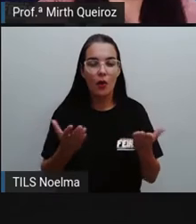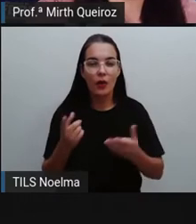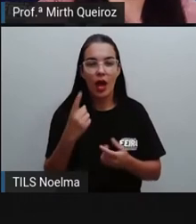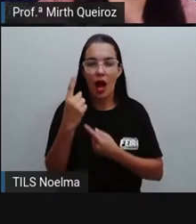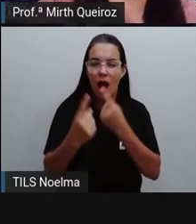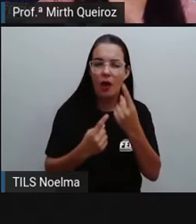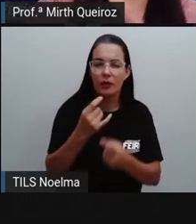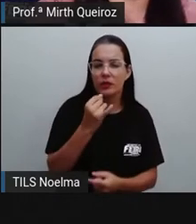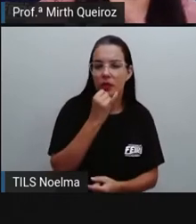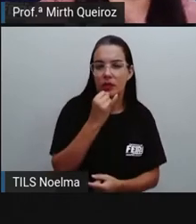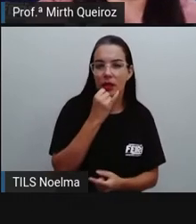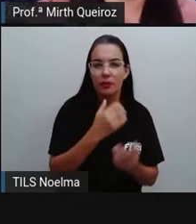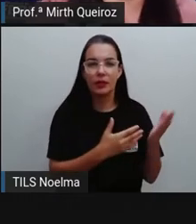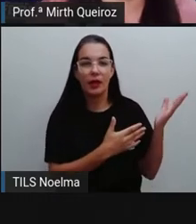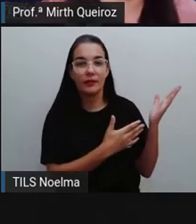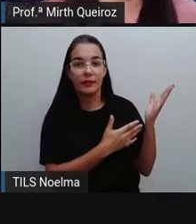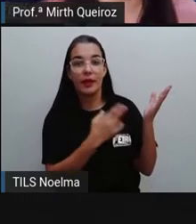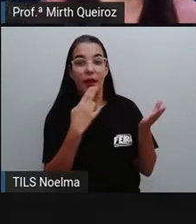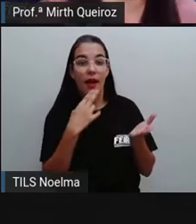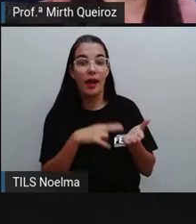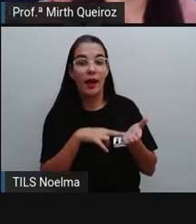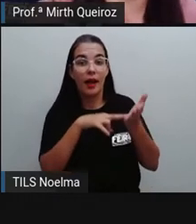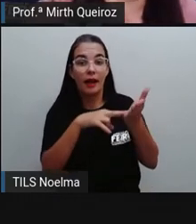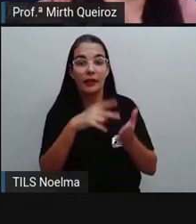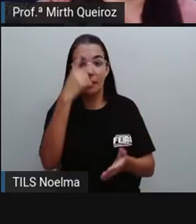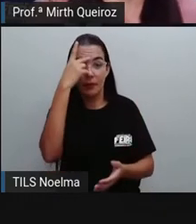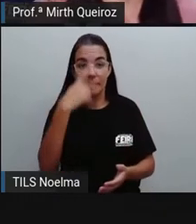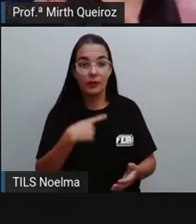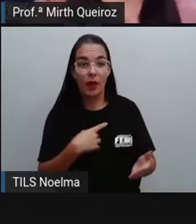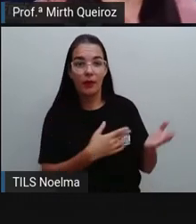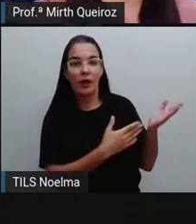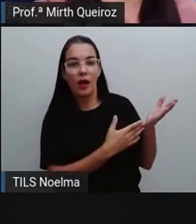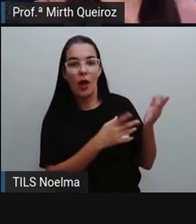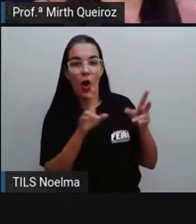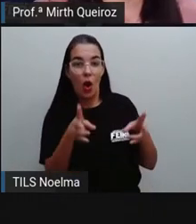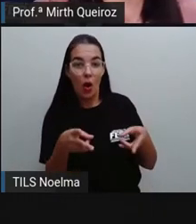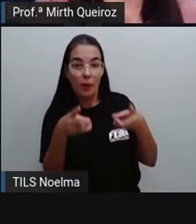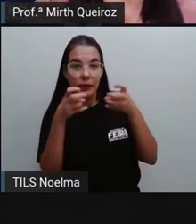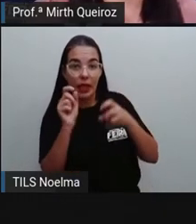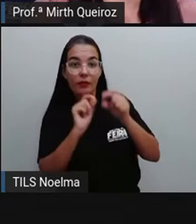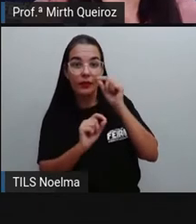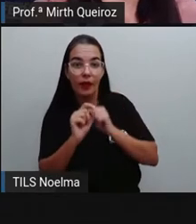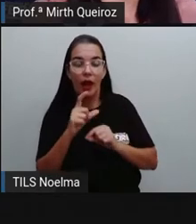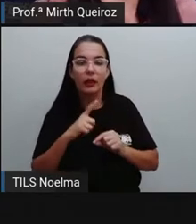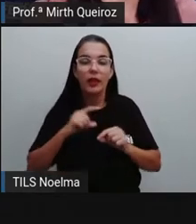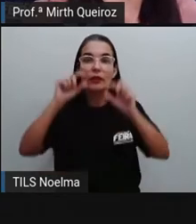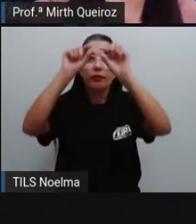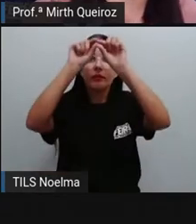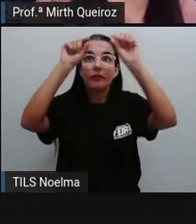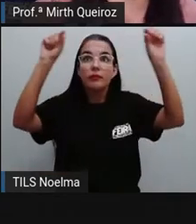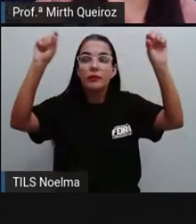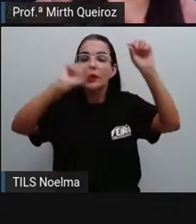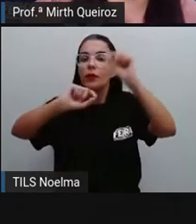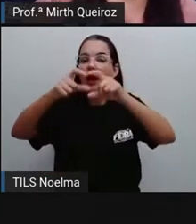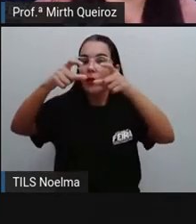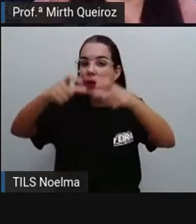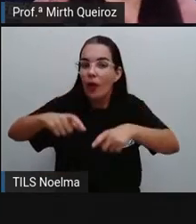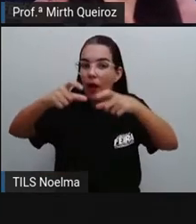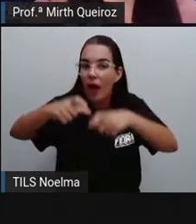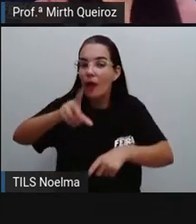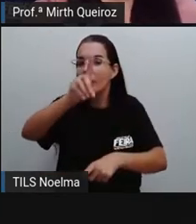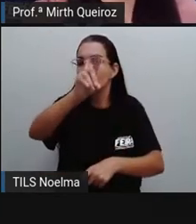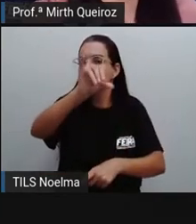exemplos e tipos de carta. Nós temos aqui uma carta pessoal. Observe aí que no cabeçalho nós temos o local